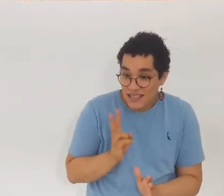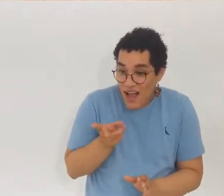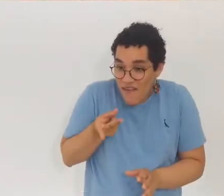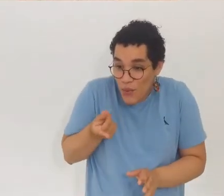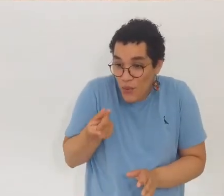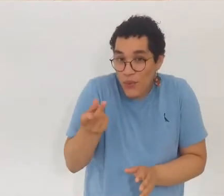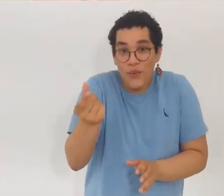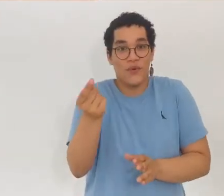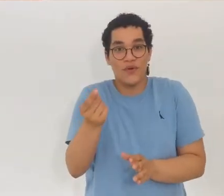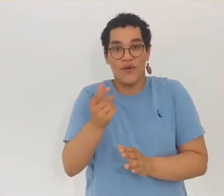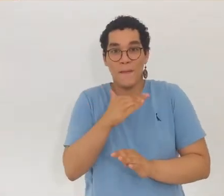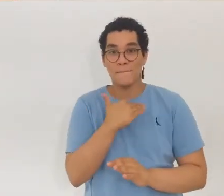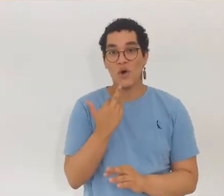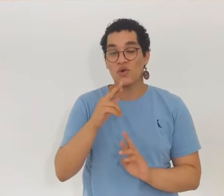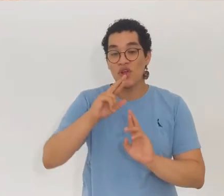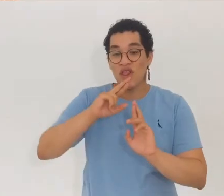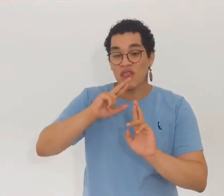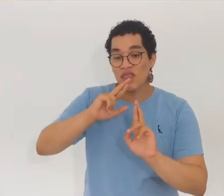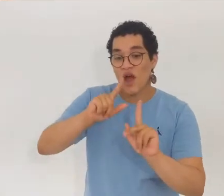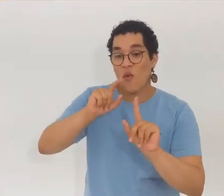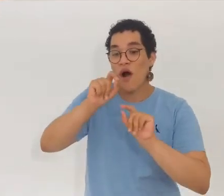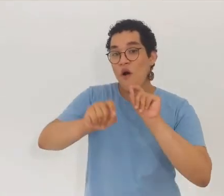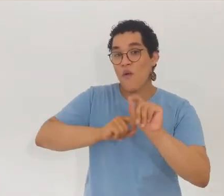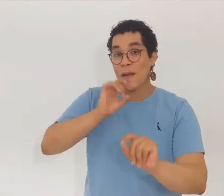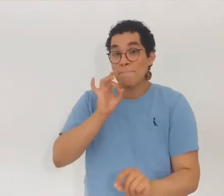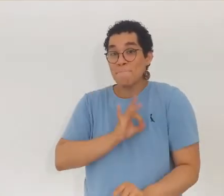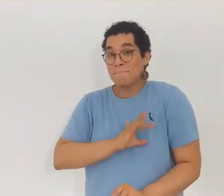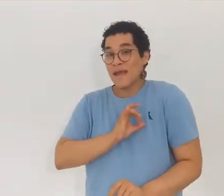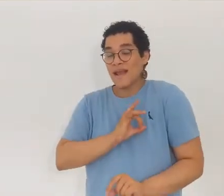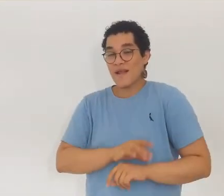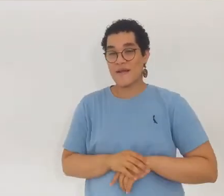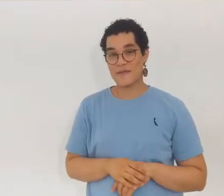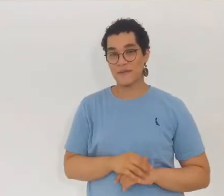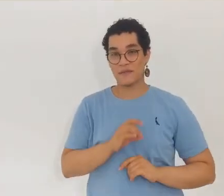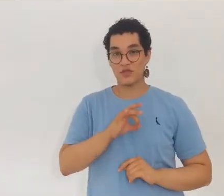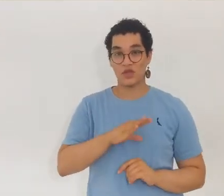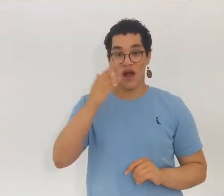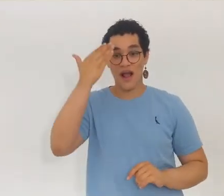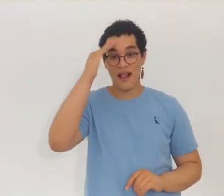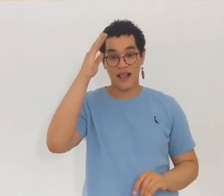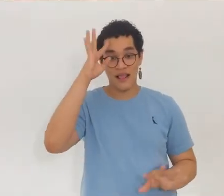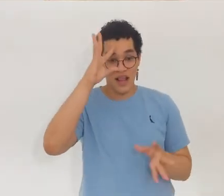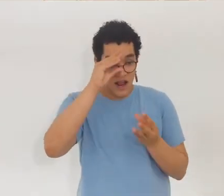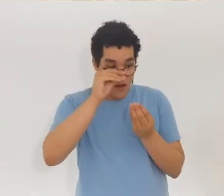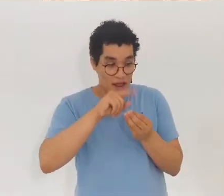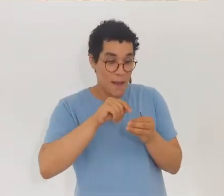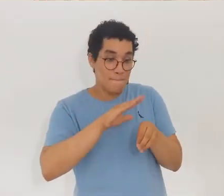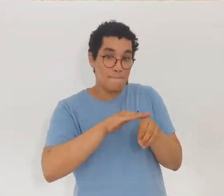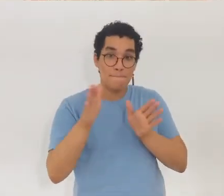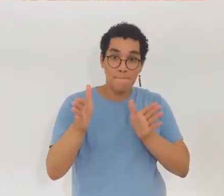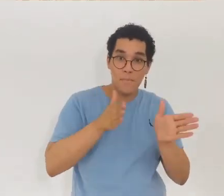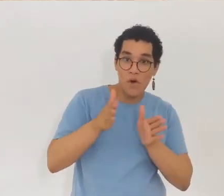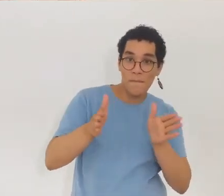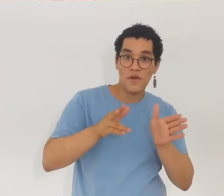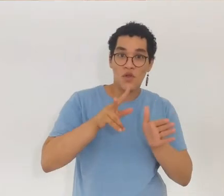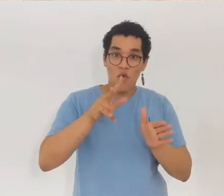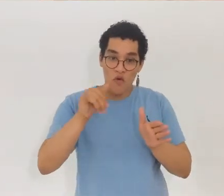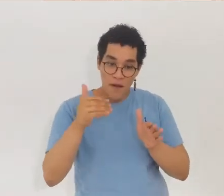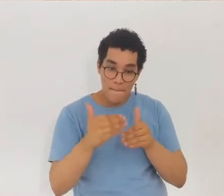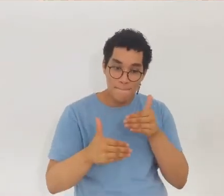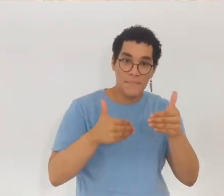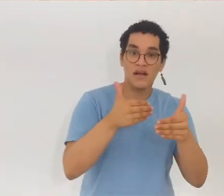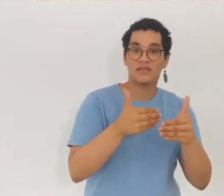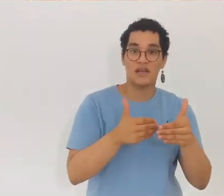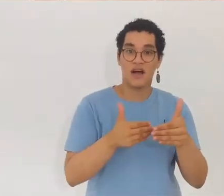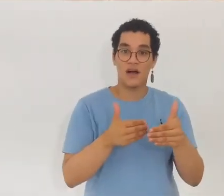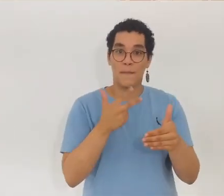muito além do que é essa encarnação, a morte deixa de ser tão assustadora e passa a ser apenas uma